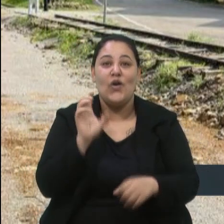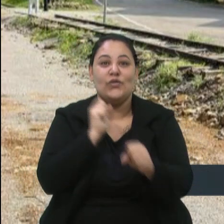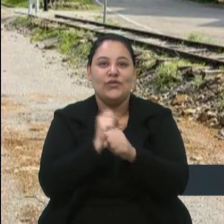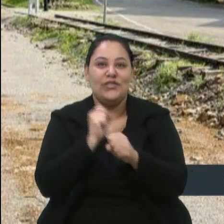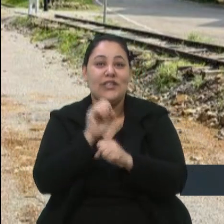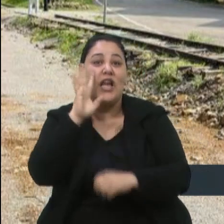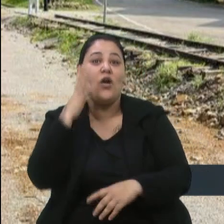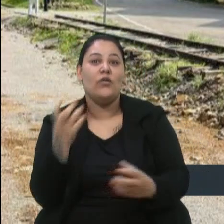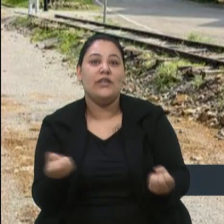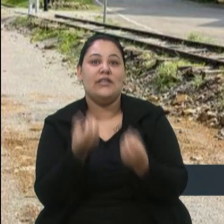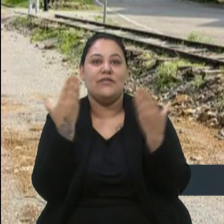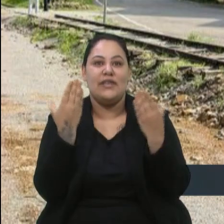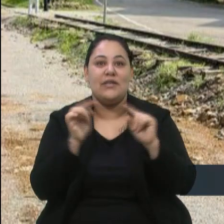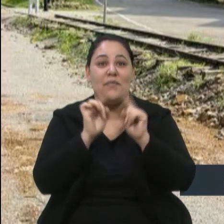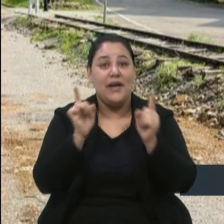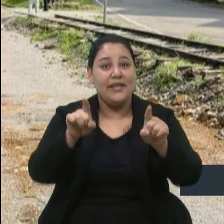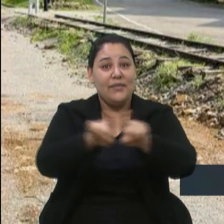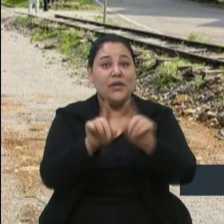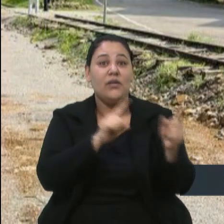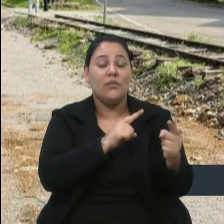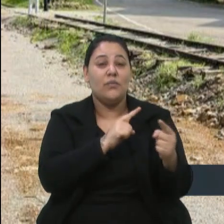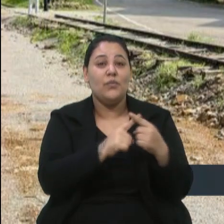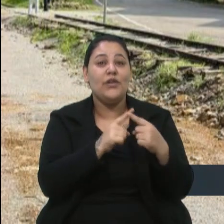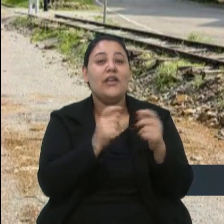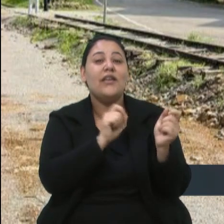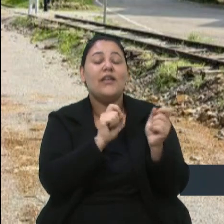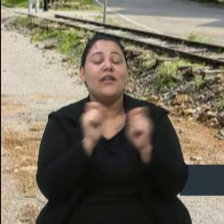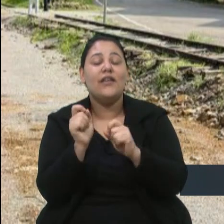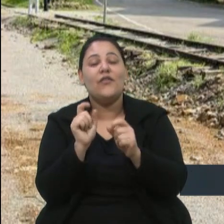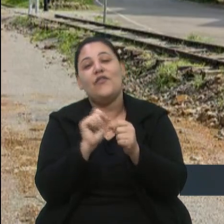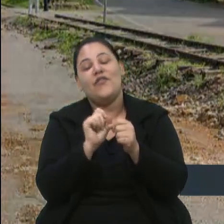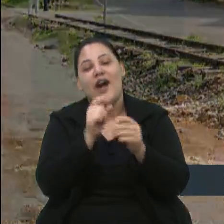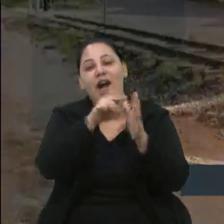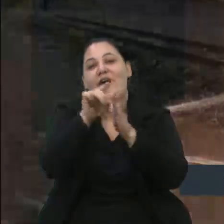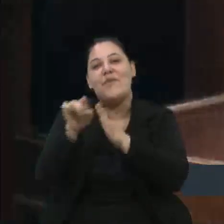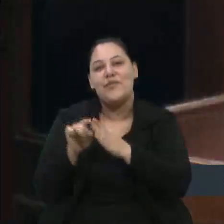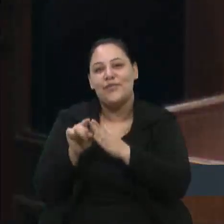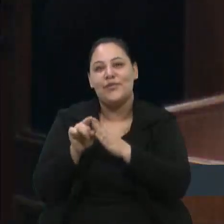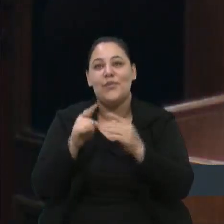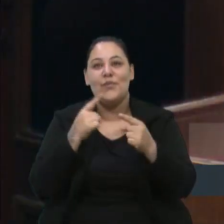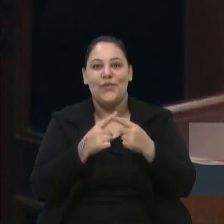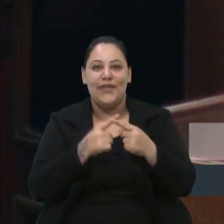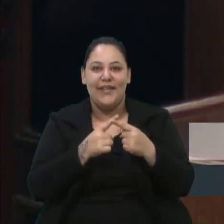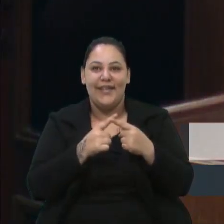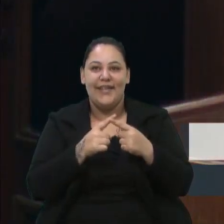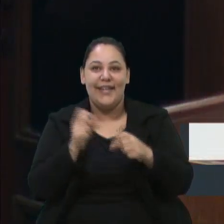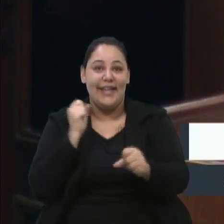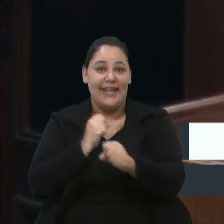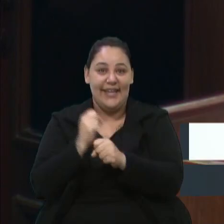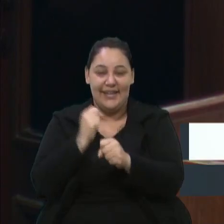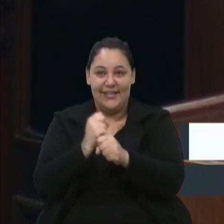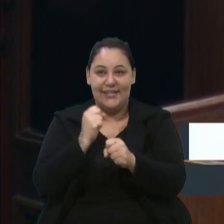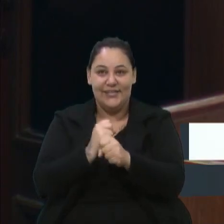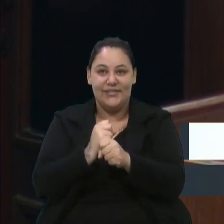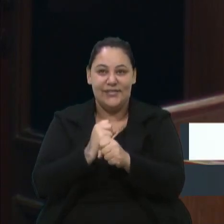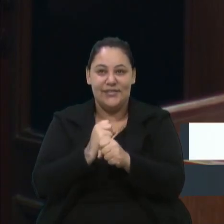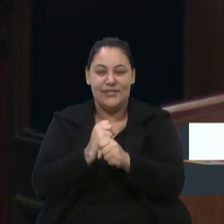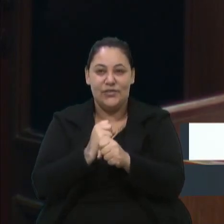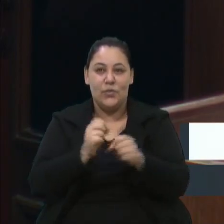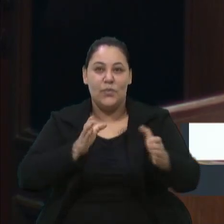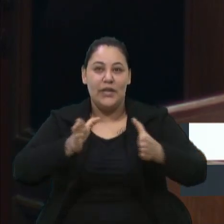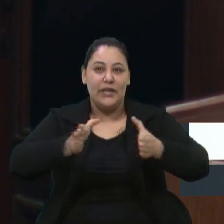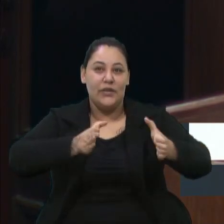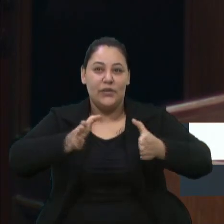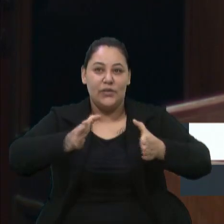ocorre a festa. E por que eu faço esse questionamento? Porque, via de regra, em anos pares, exceto durante o período do